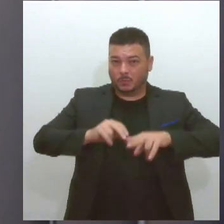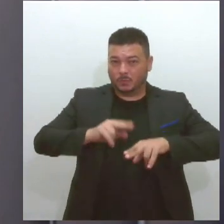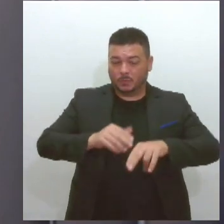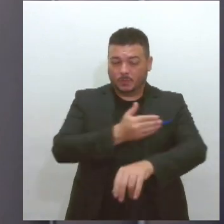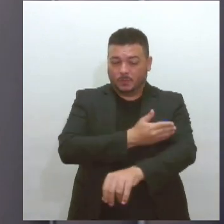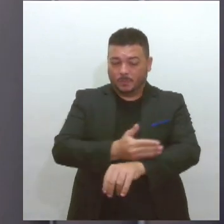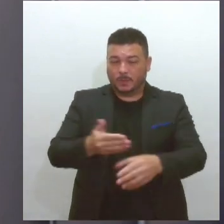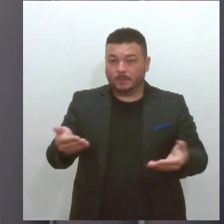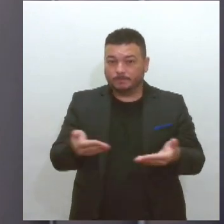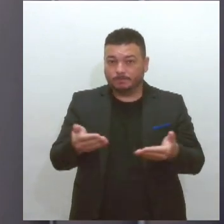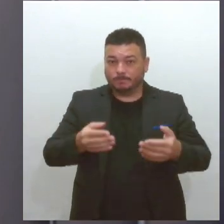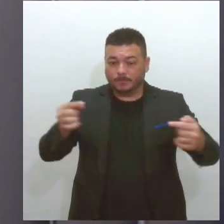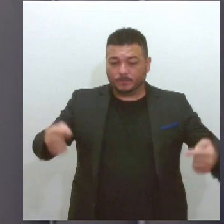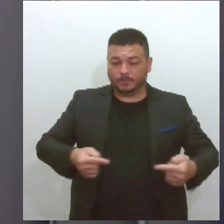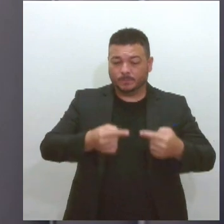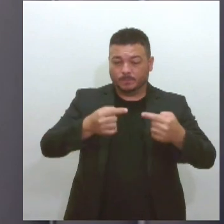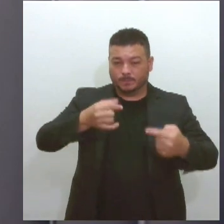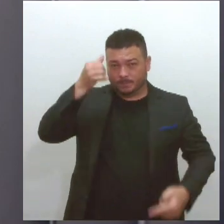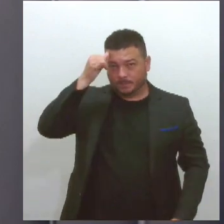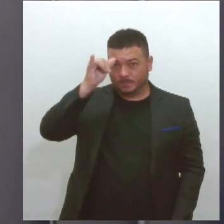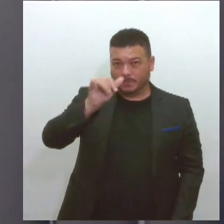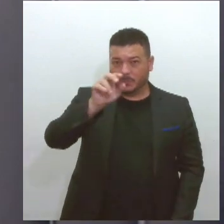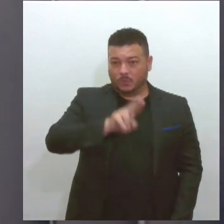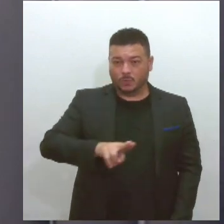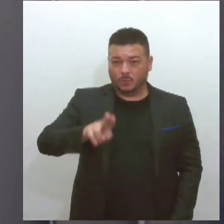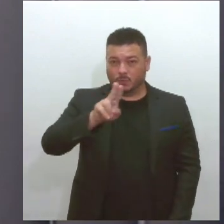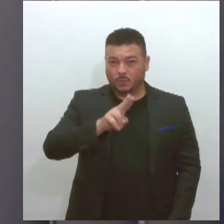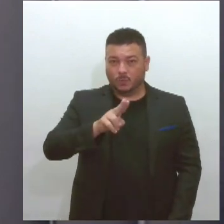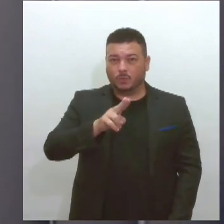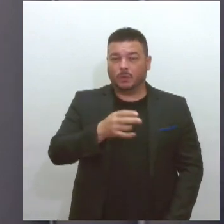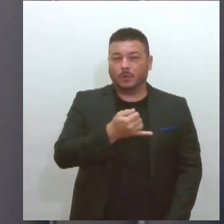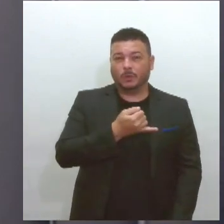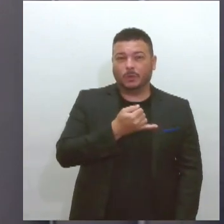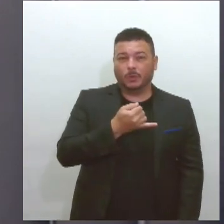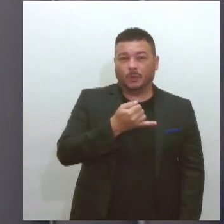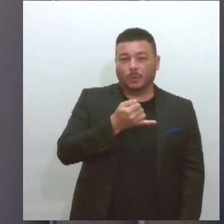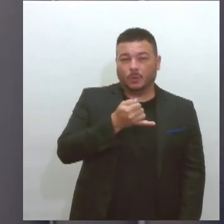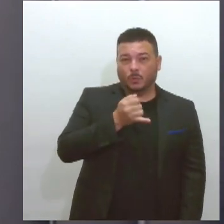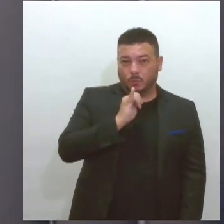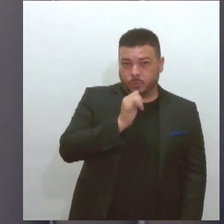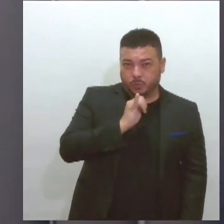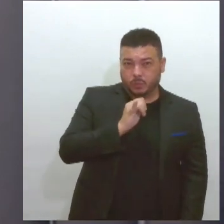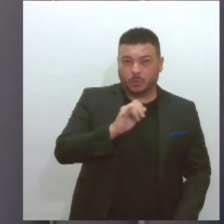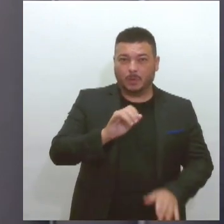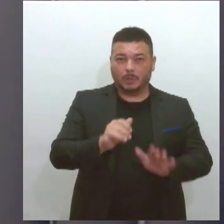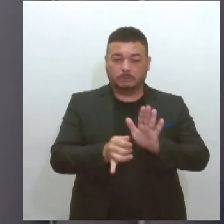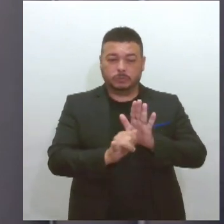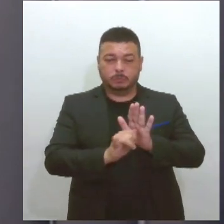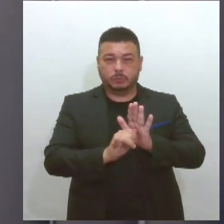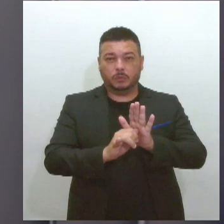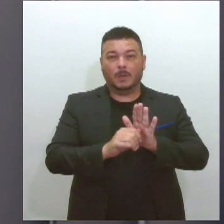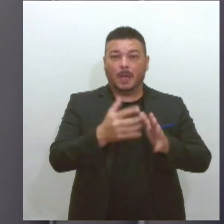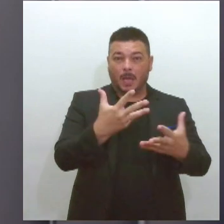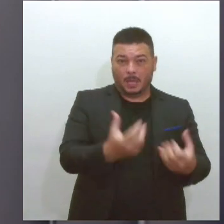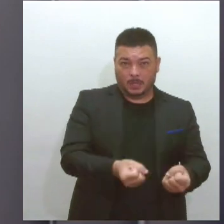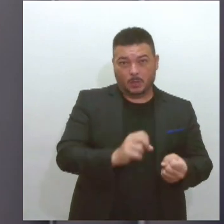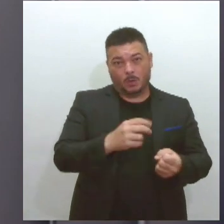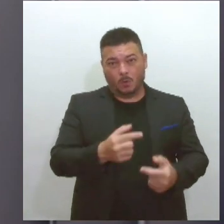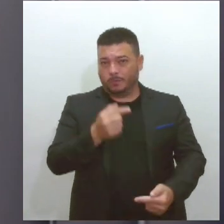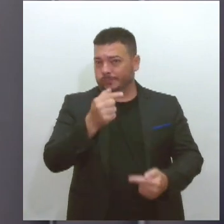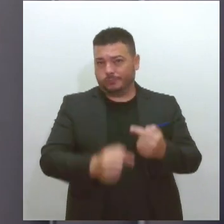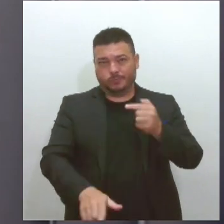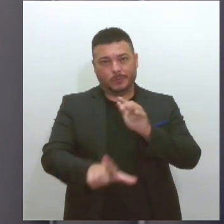combate e prevenção ao uso abusivo de drogas lícitas e ilícitas, alertando para o risco de prejuízos à saúde mental.